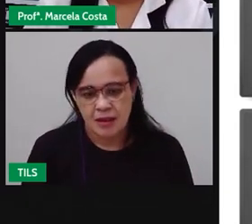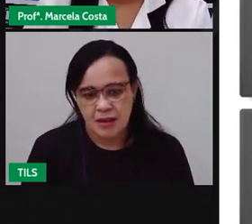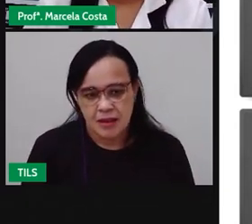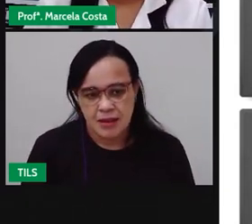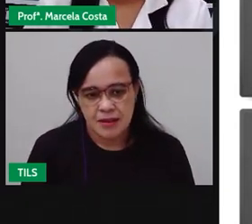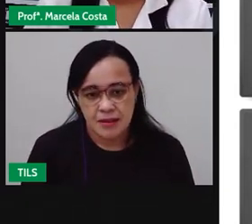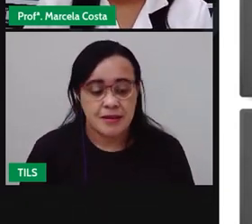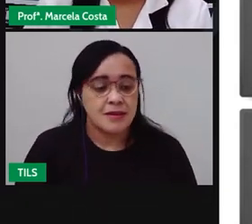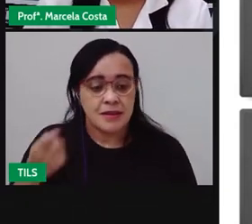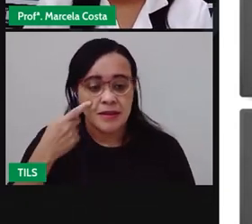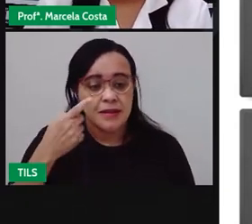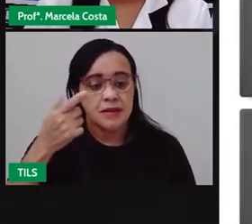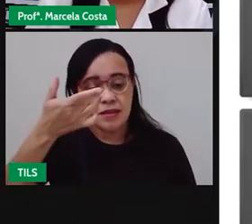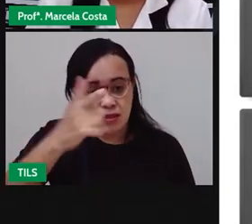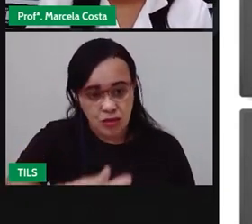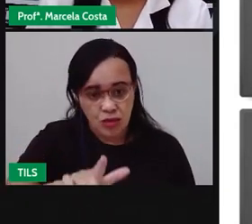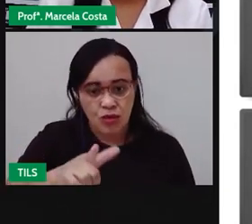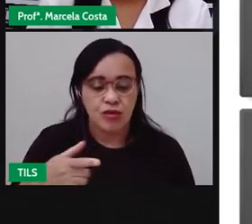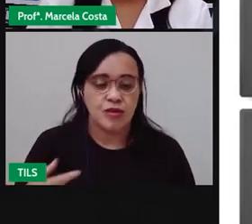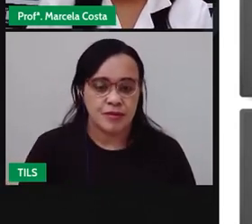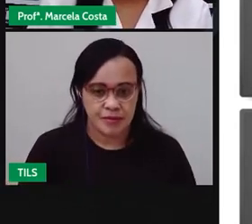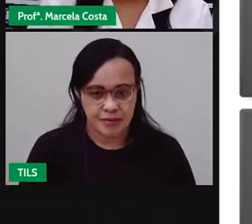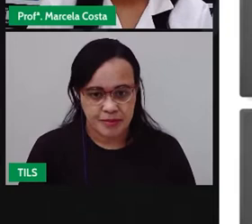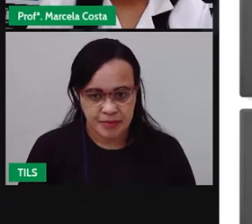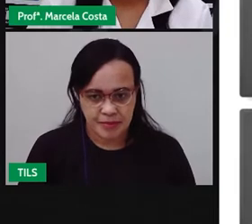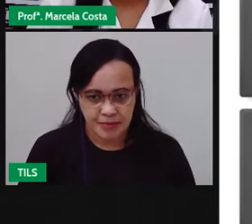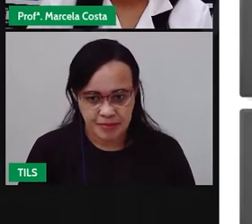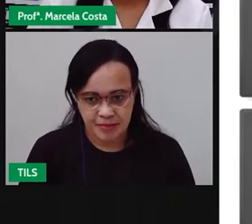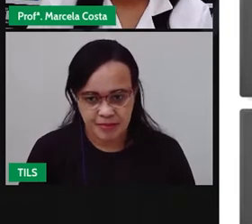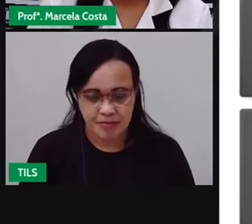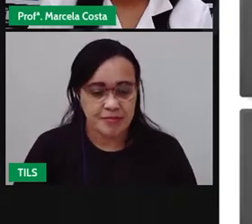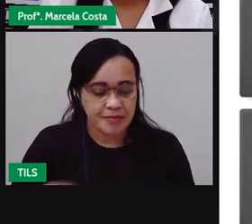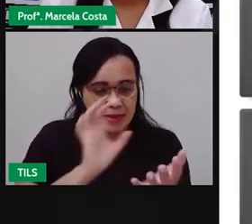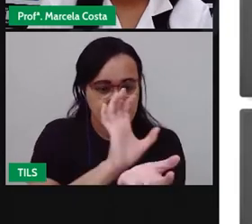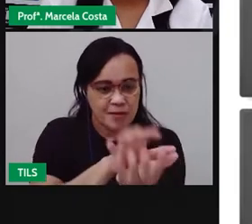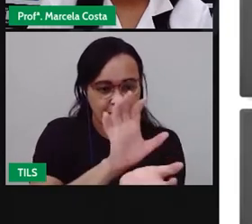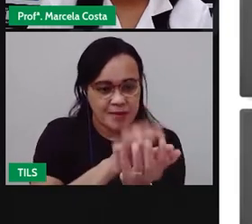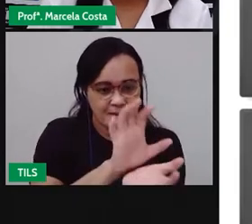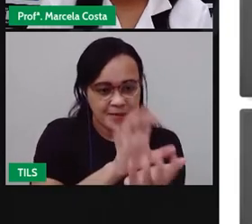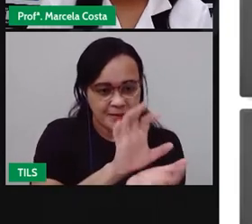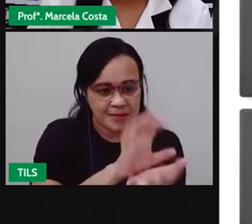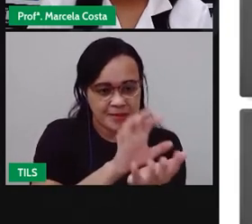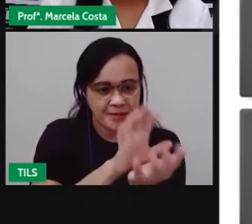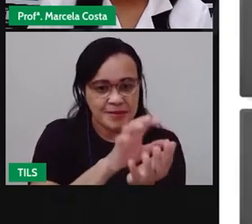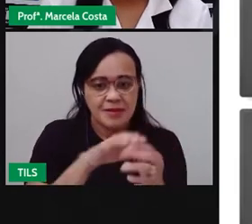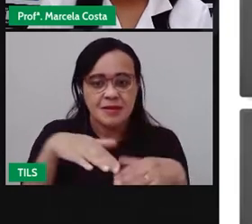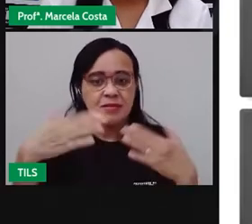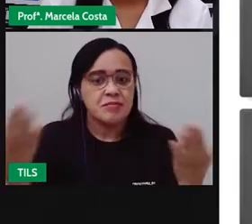Agora vamos de novo. Pernambuco está aqui. Já sei. Será que a outra peça está aqui?